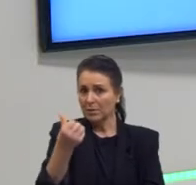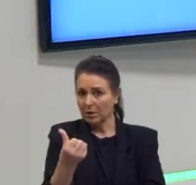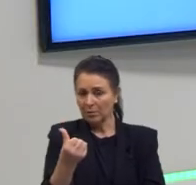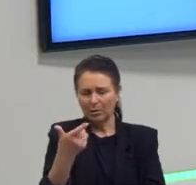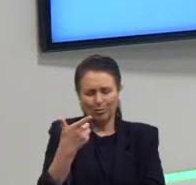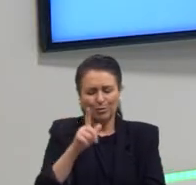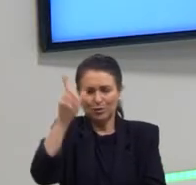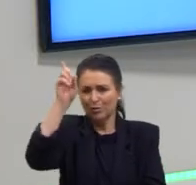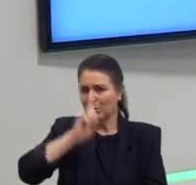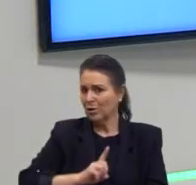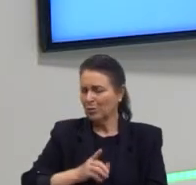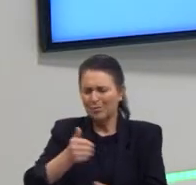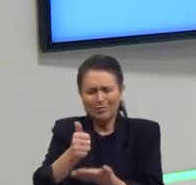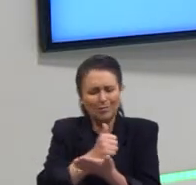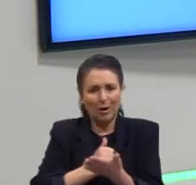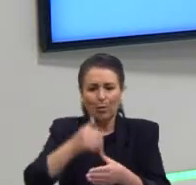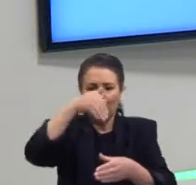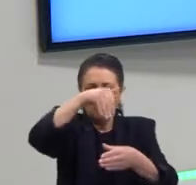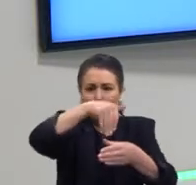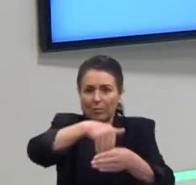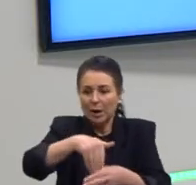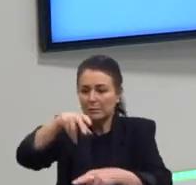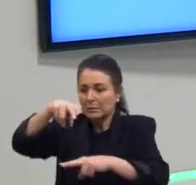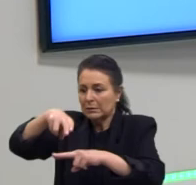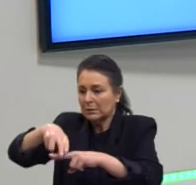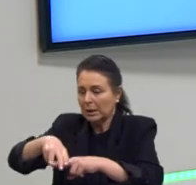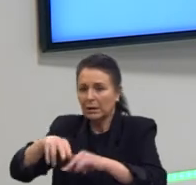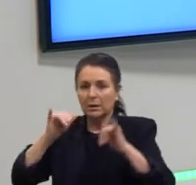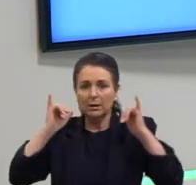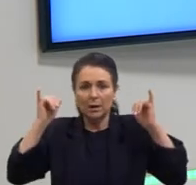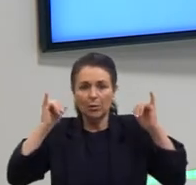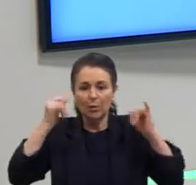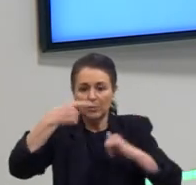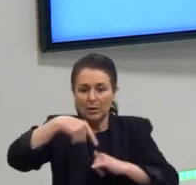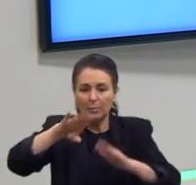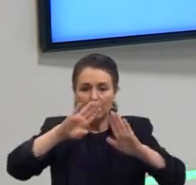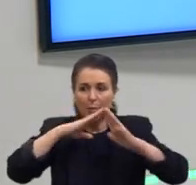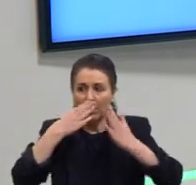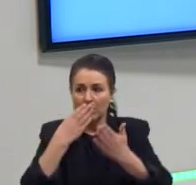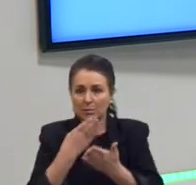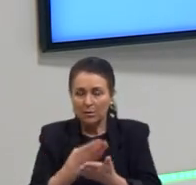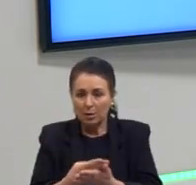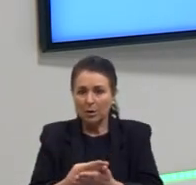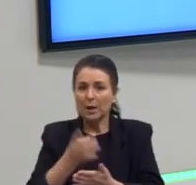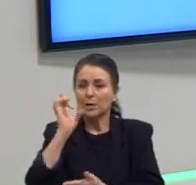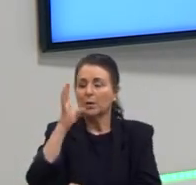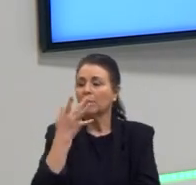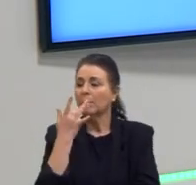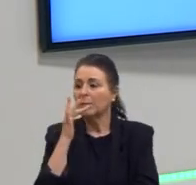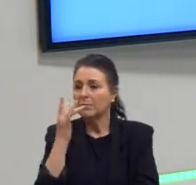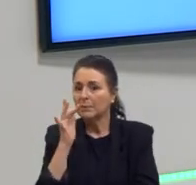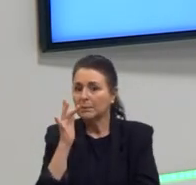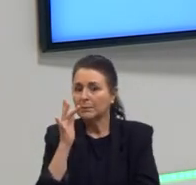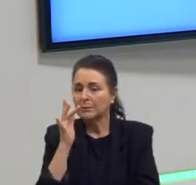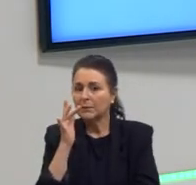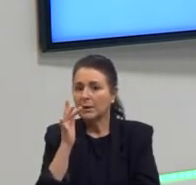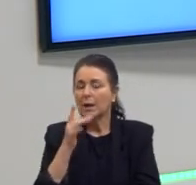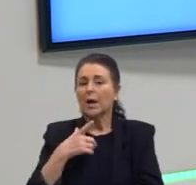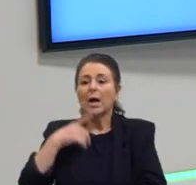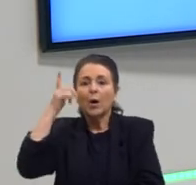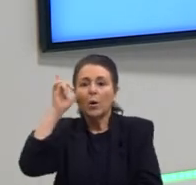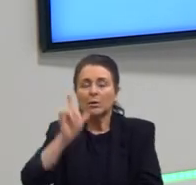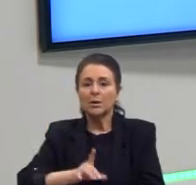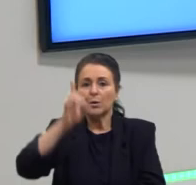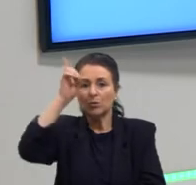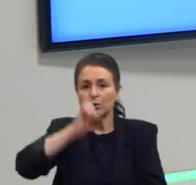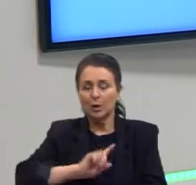como votar, sentar num ônibus, frequentar uma escola que era para brancos. Então, eles realmente queriam conquistar esses direitos